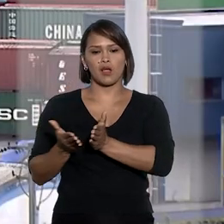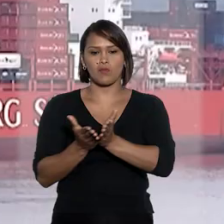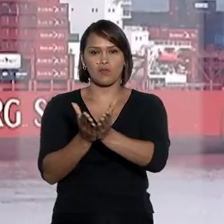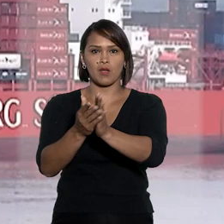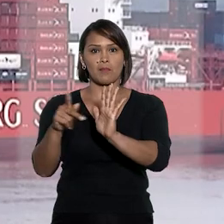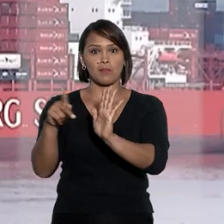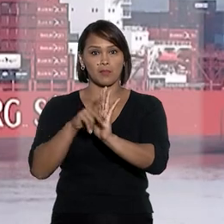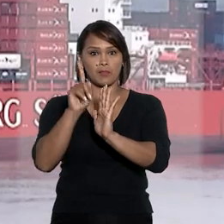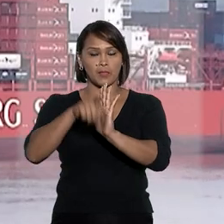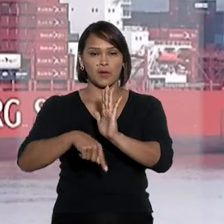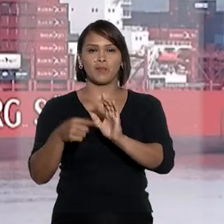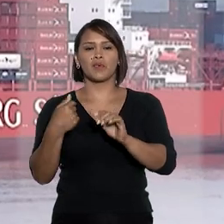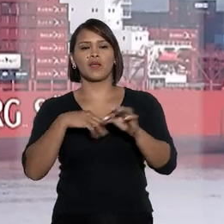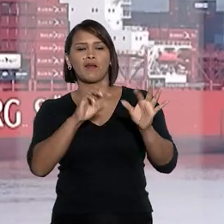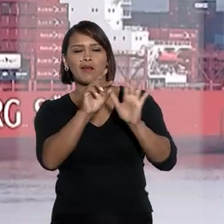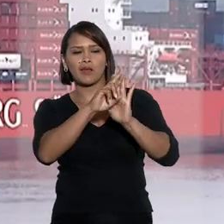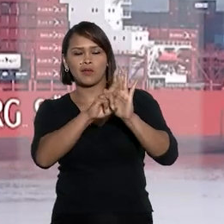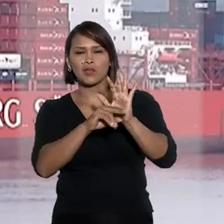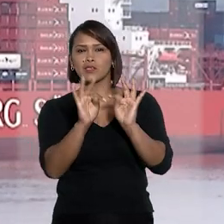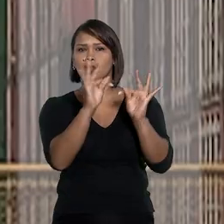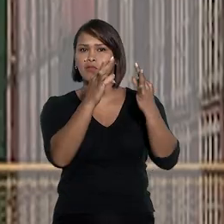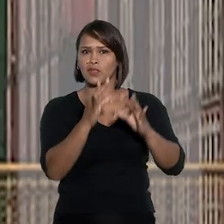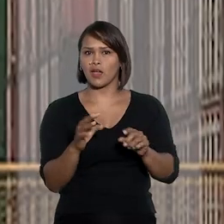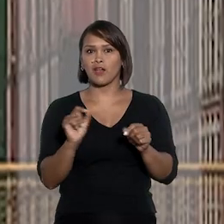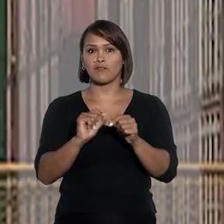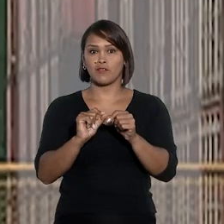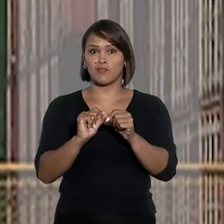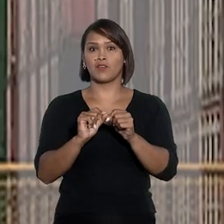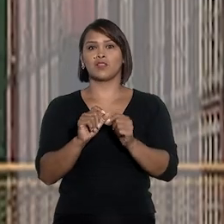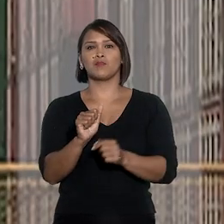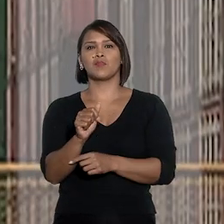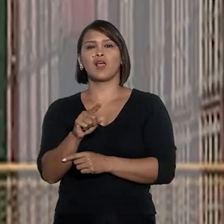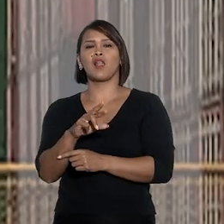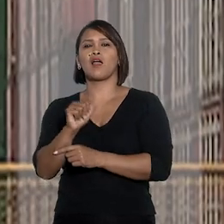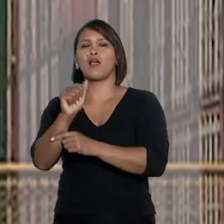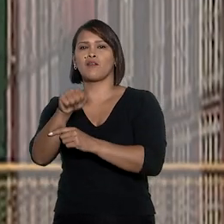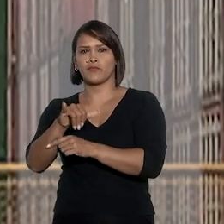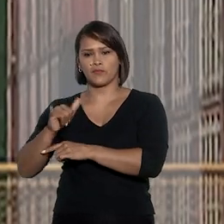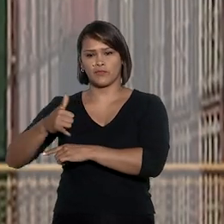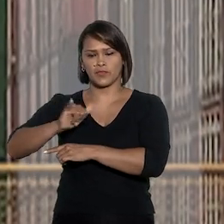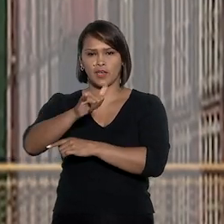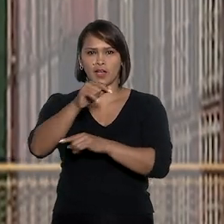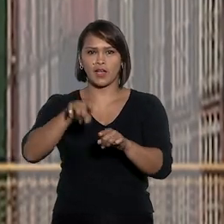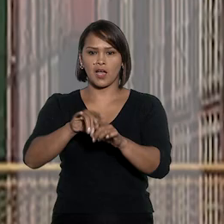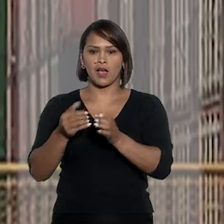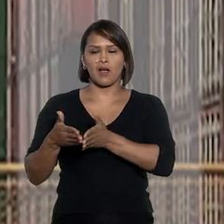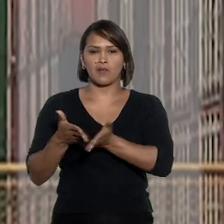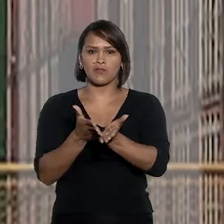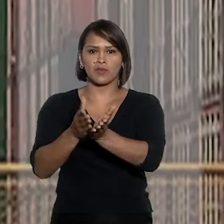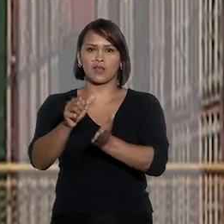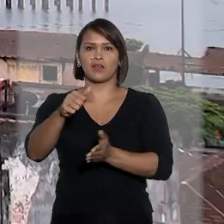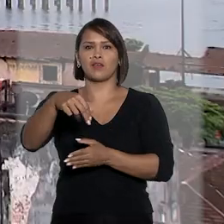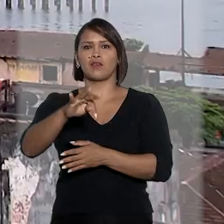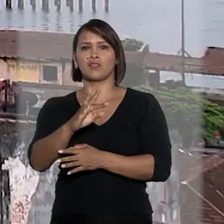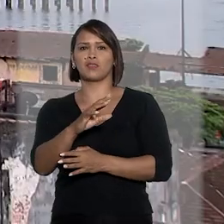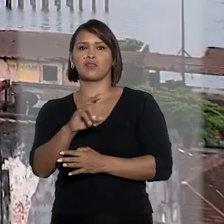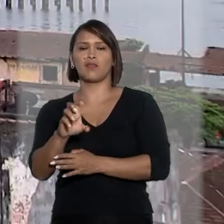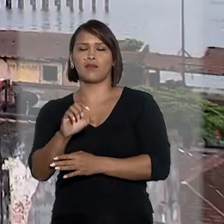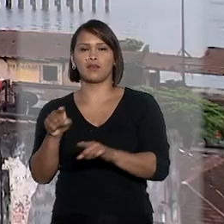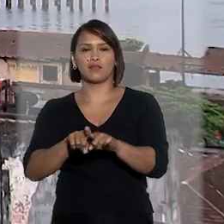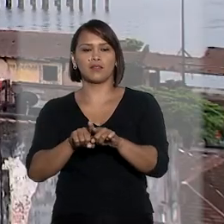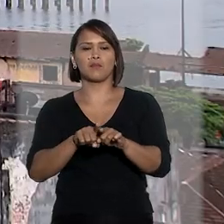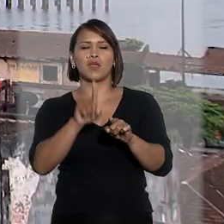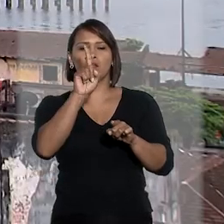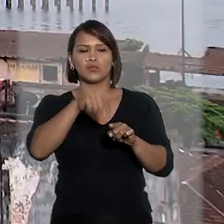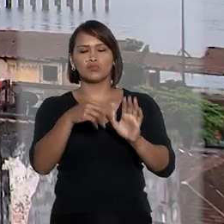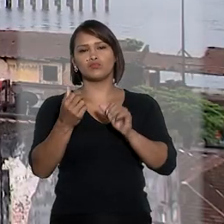Portuária e no exercício da regulação técnica realizada pela Agência Nacional de Transportes Aquaviários, ANTAC, substitui